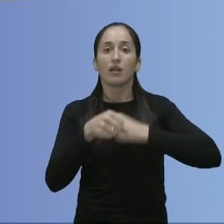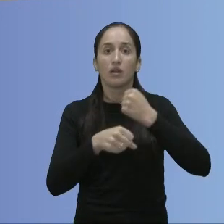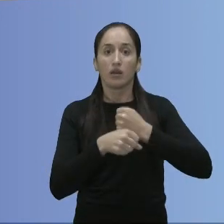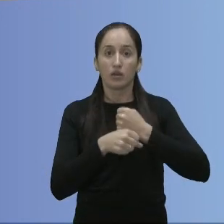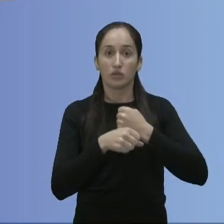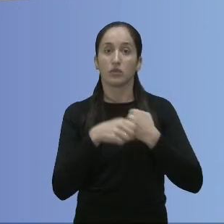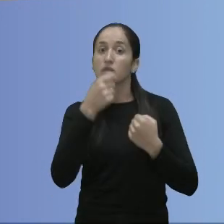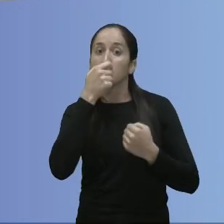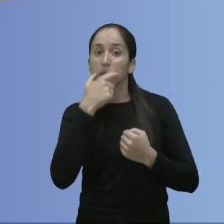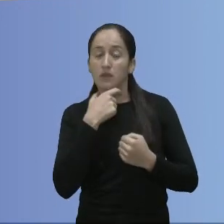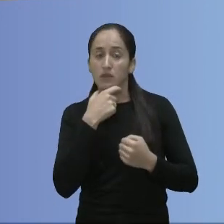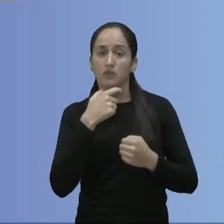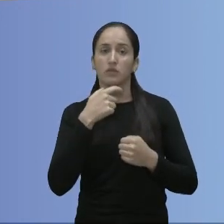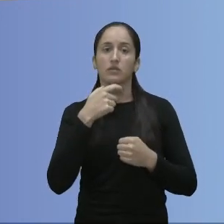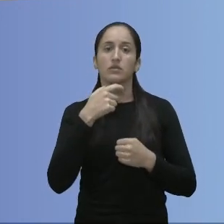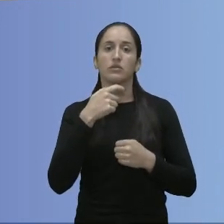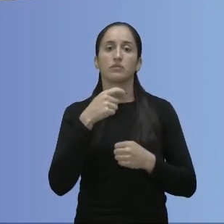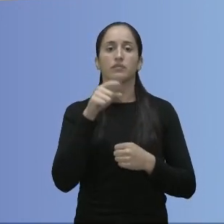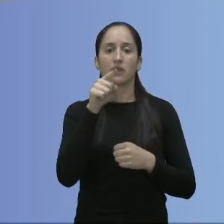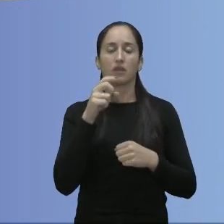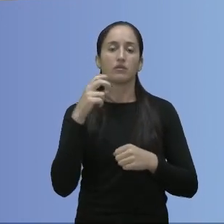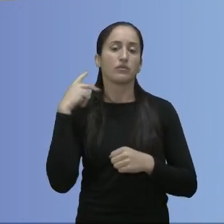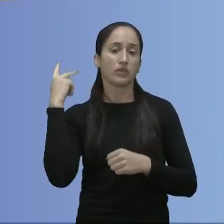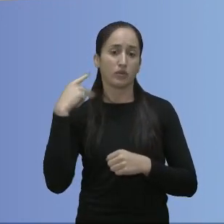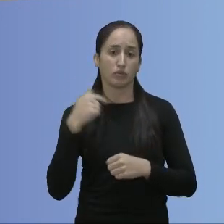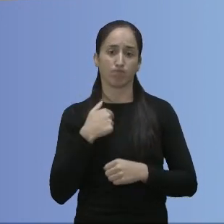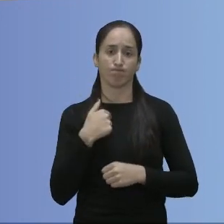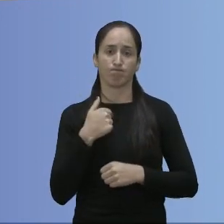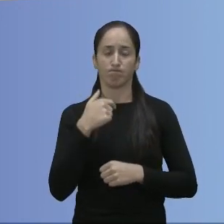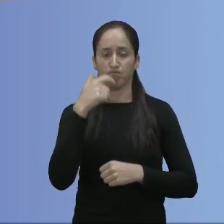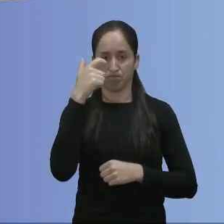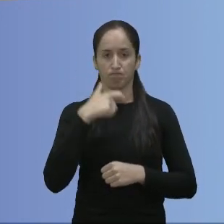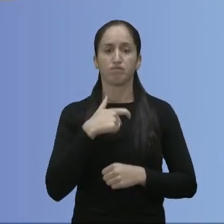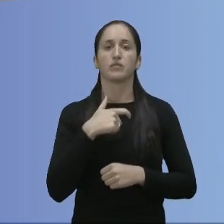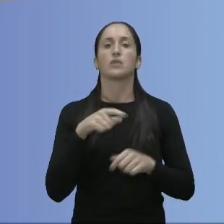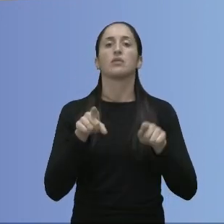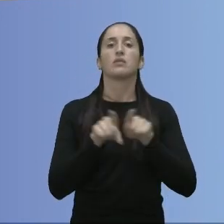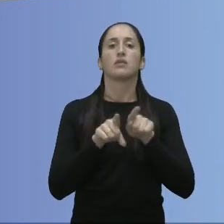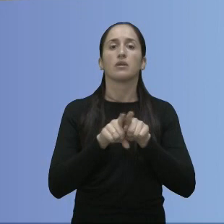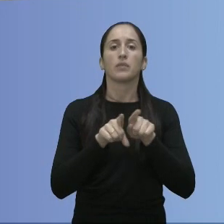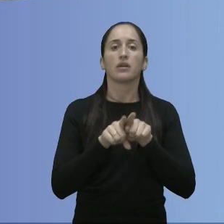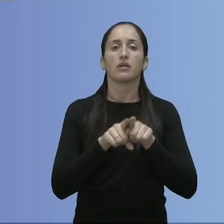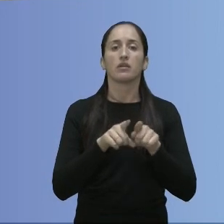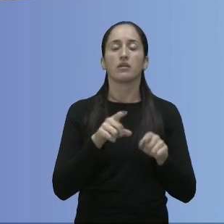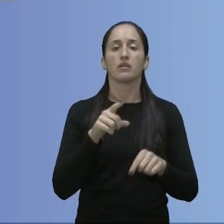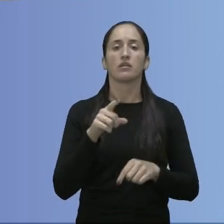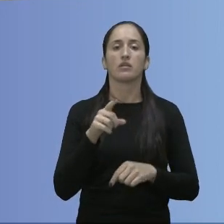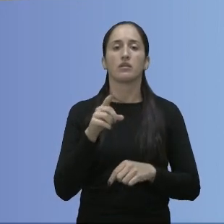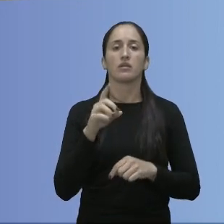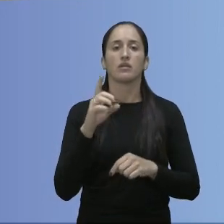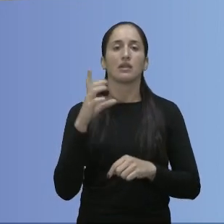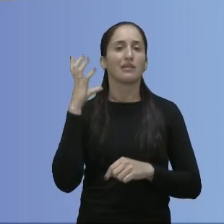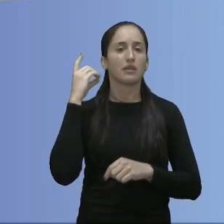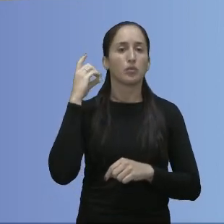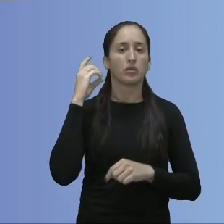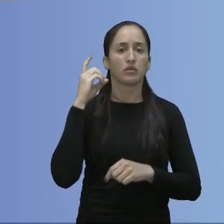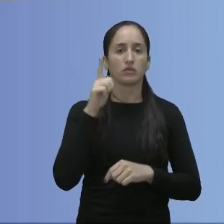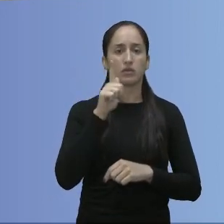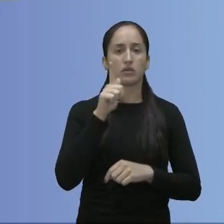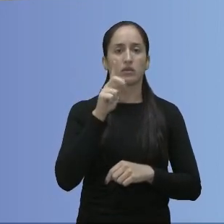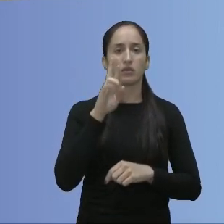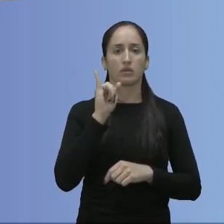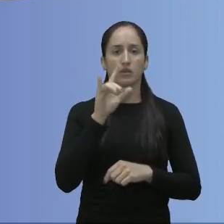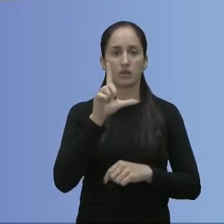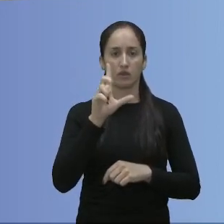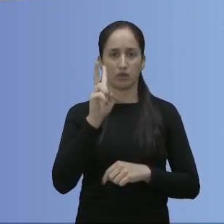vereador Serginho, quase um milhão de reais, aí também do deputado Guilherme Mussi e aquele deputado que eu